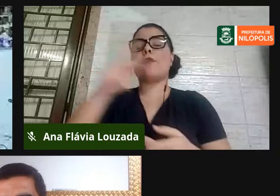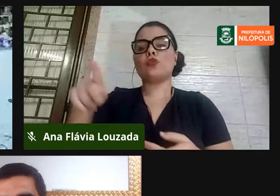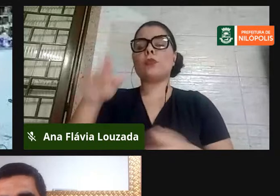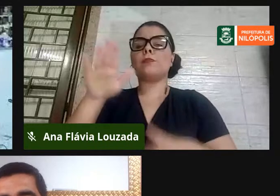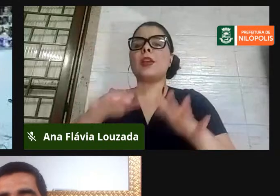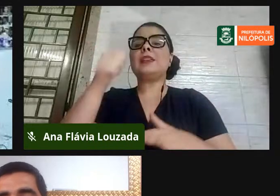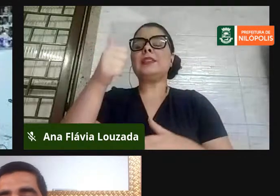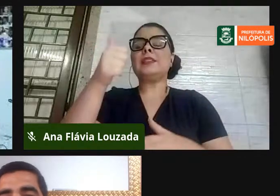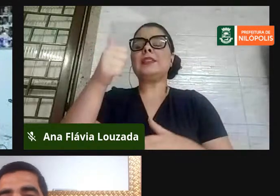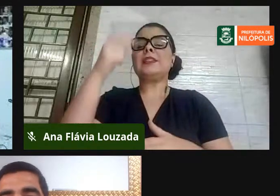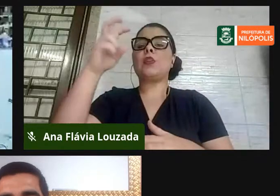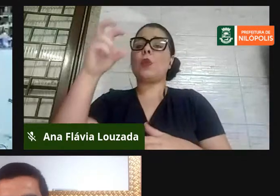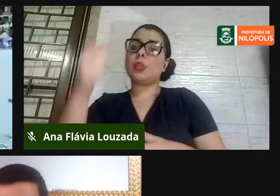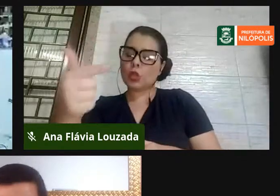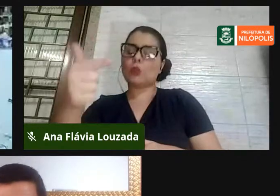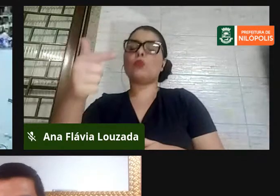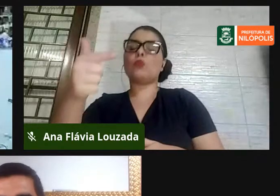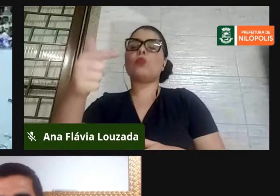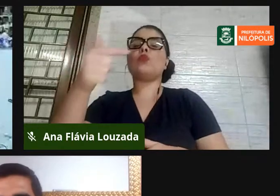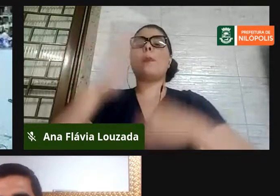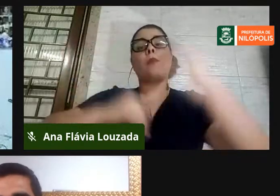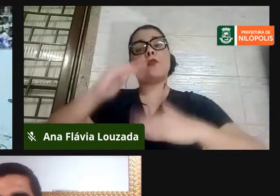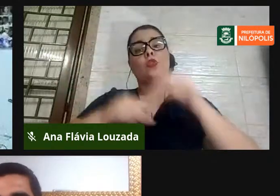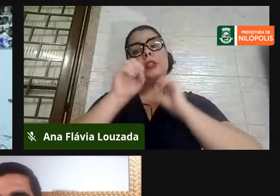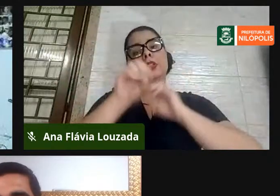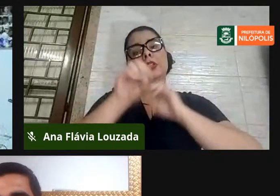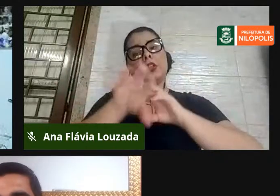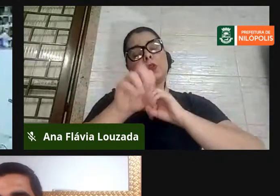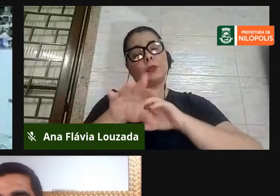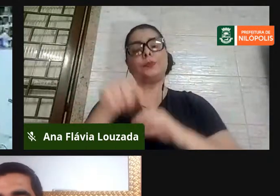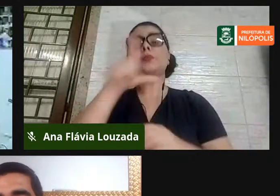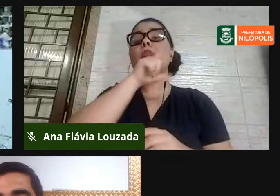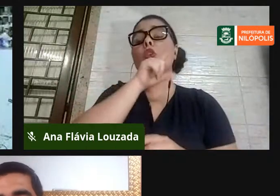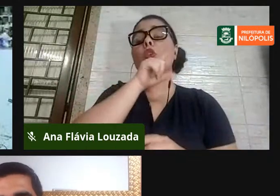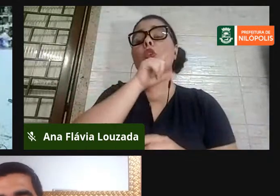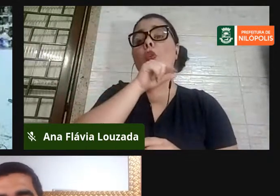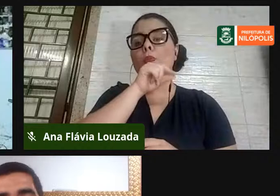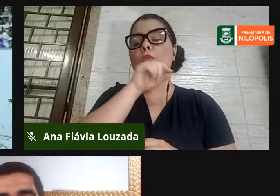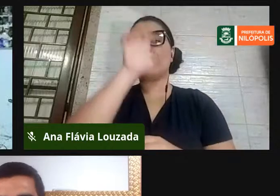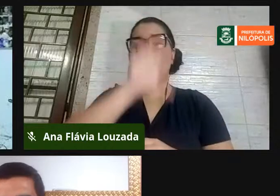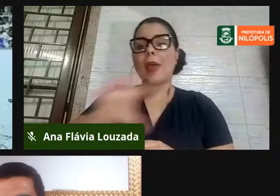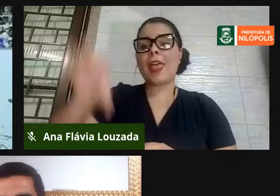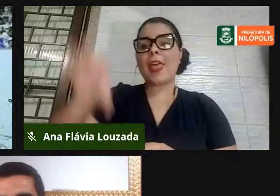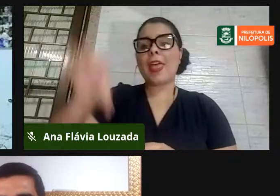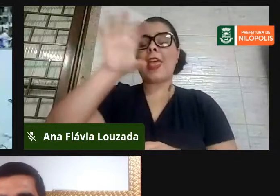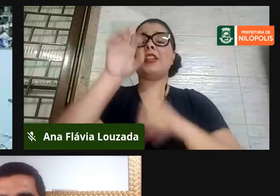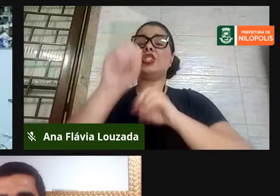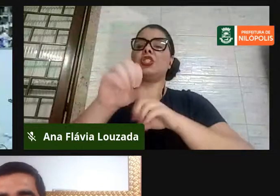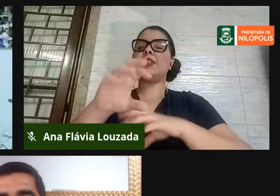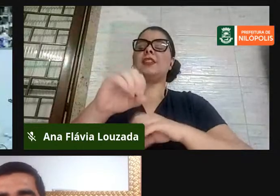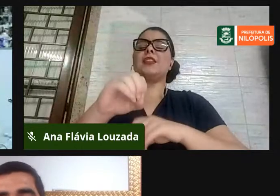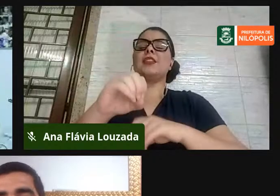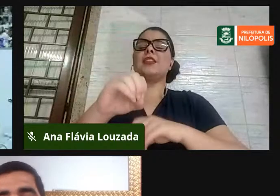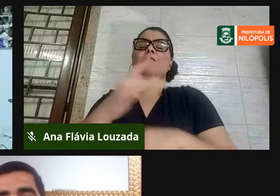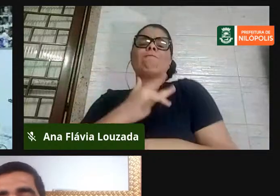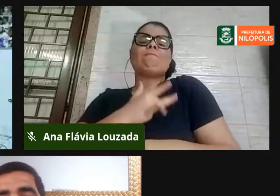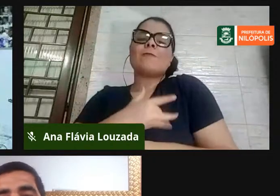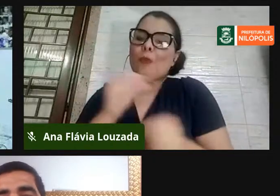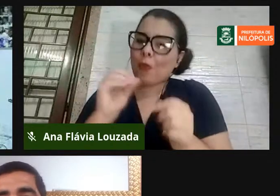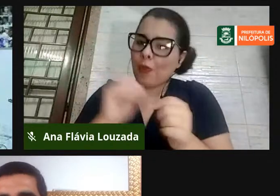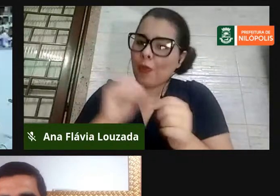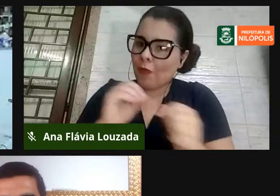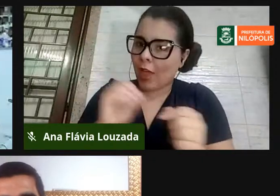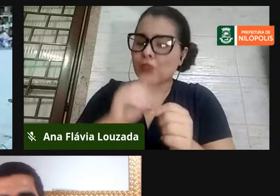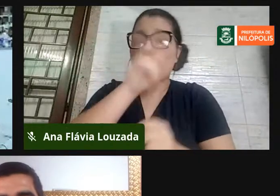educação. Nilópolis é uma rede de ensino apaixonada pelo que faz, com professores e